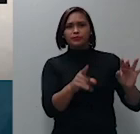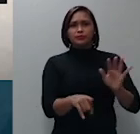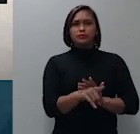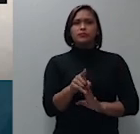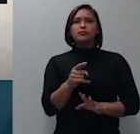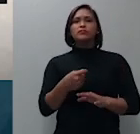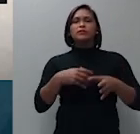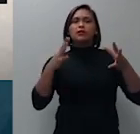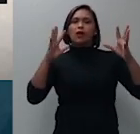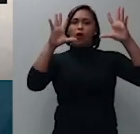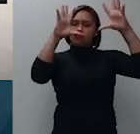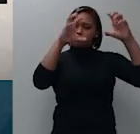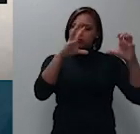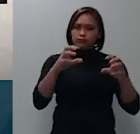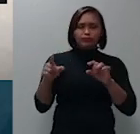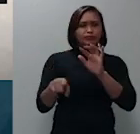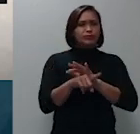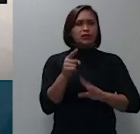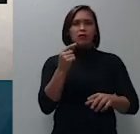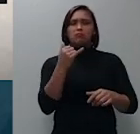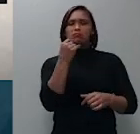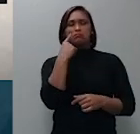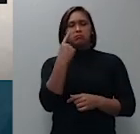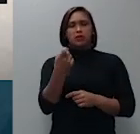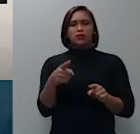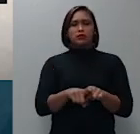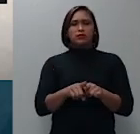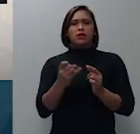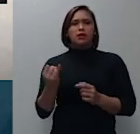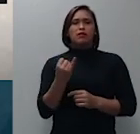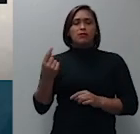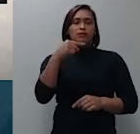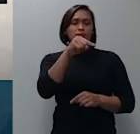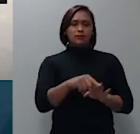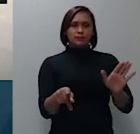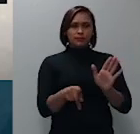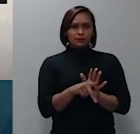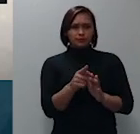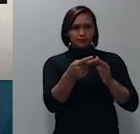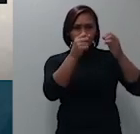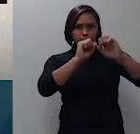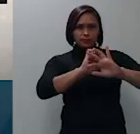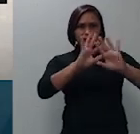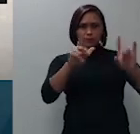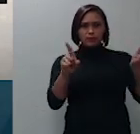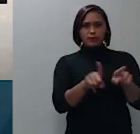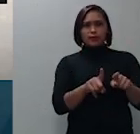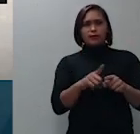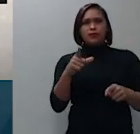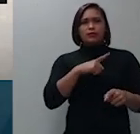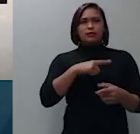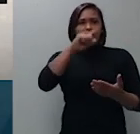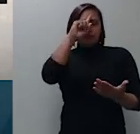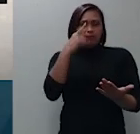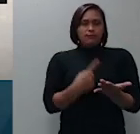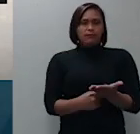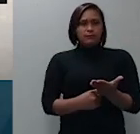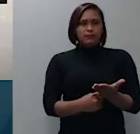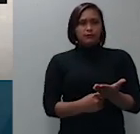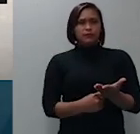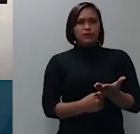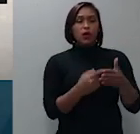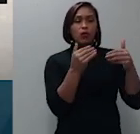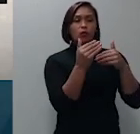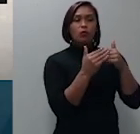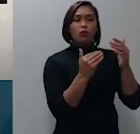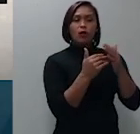interessa a finalidade aí a questão aqui dos esclarecimentos a gente tem que decidir se qualquer pedido de